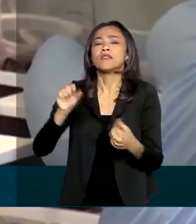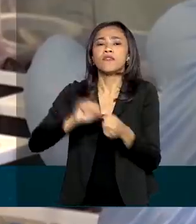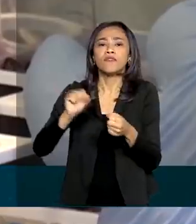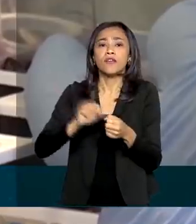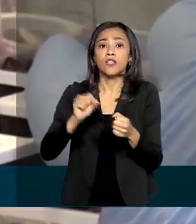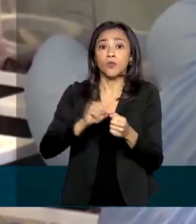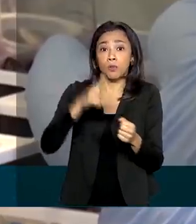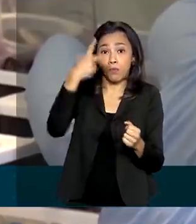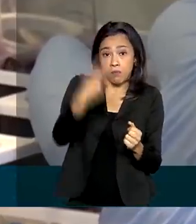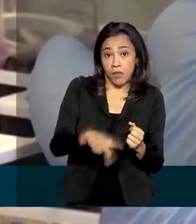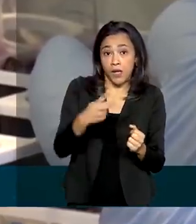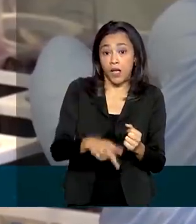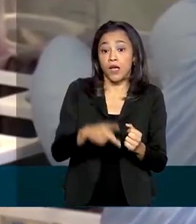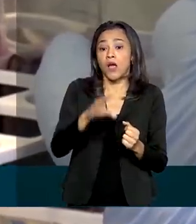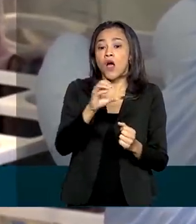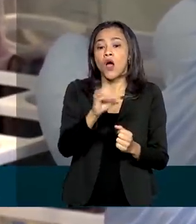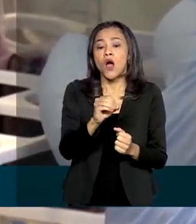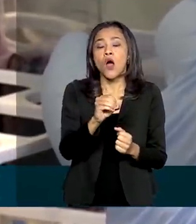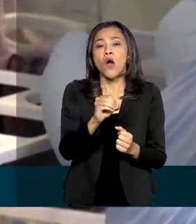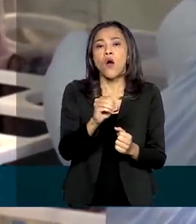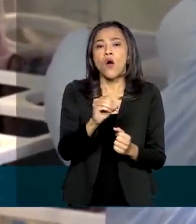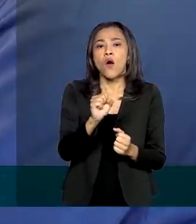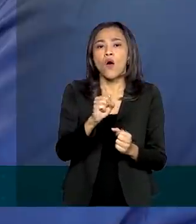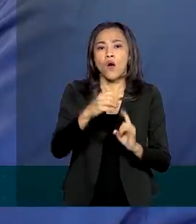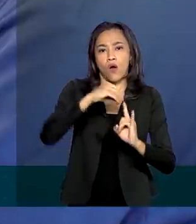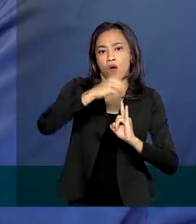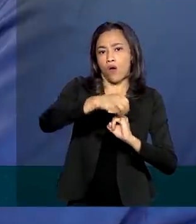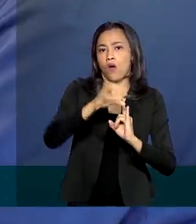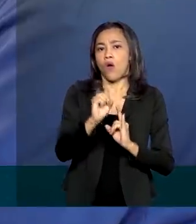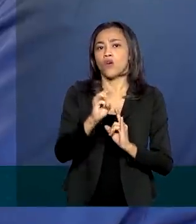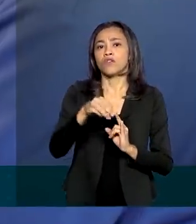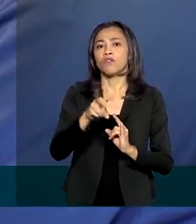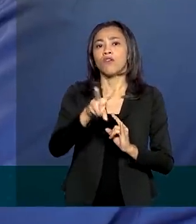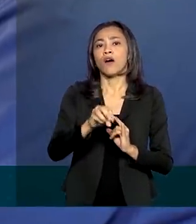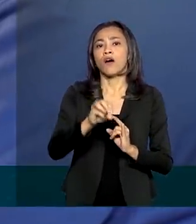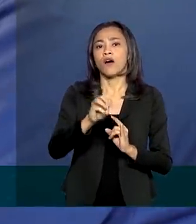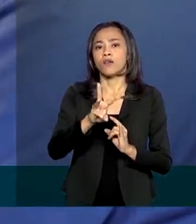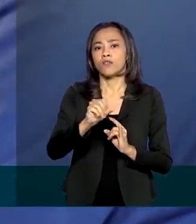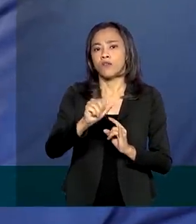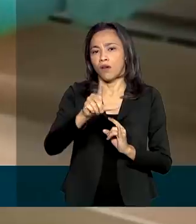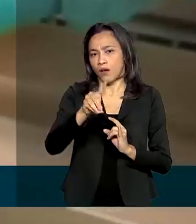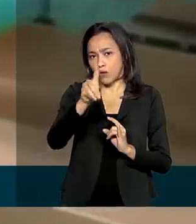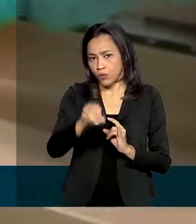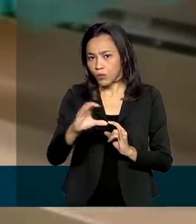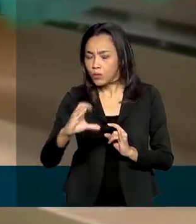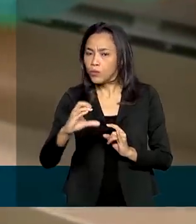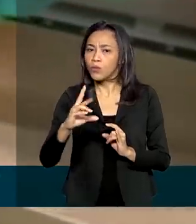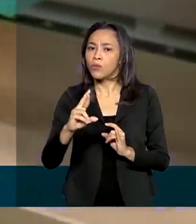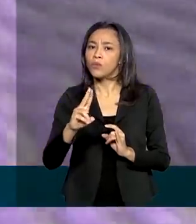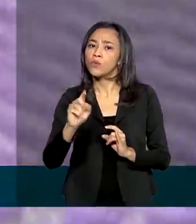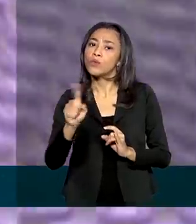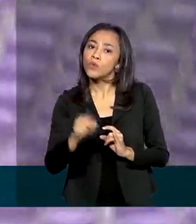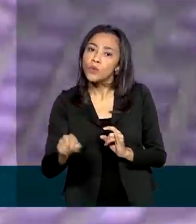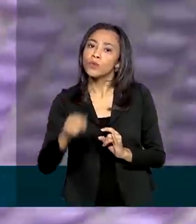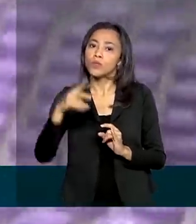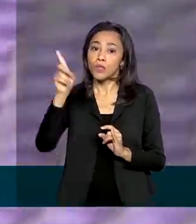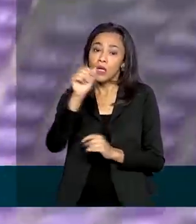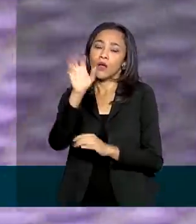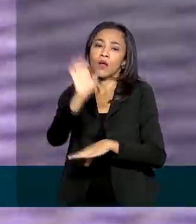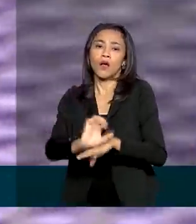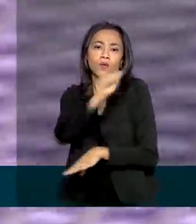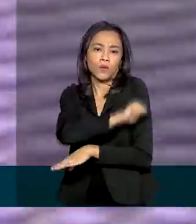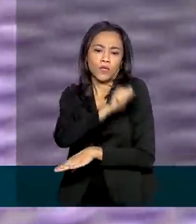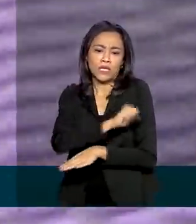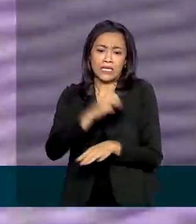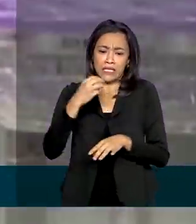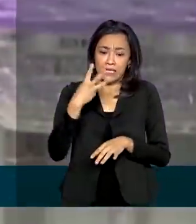Oswaldo Cruz no Parque Industrial Tecnológico de Biomanguinhos, no Rio de Janeiro, 30 milhões e 400 mil